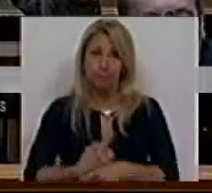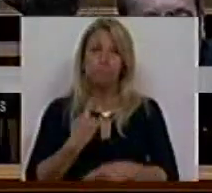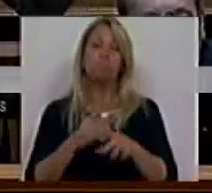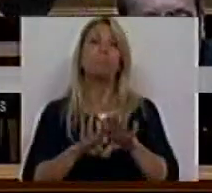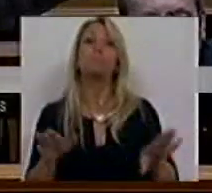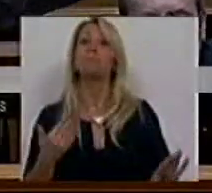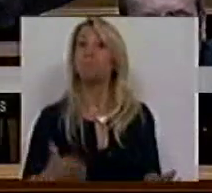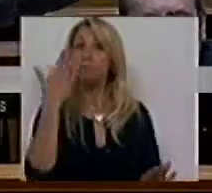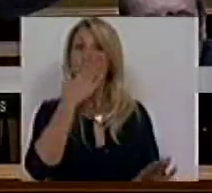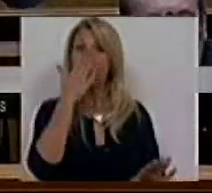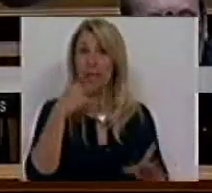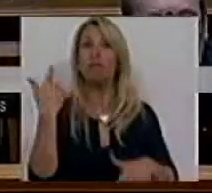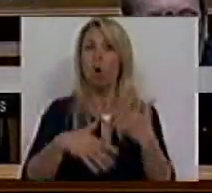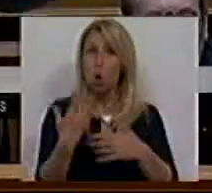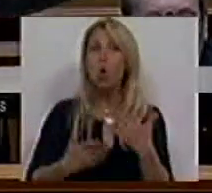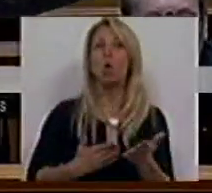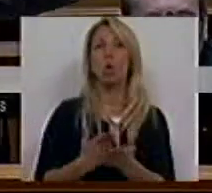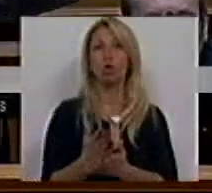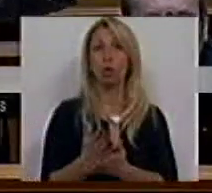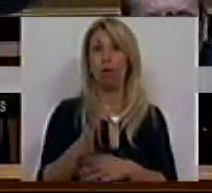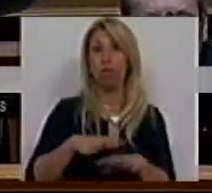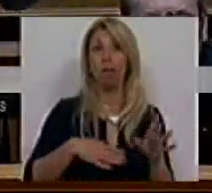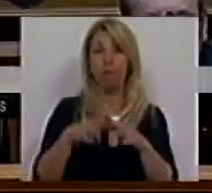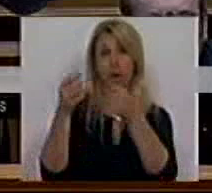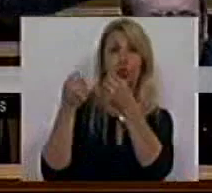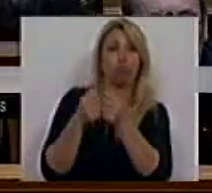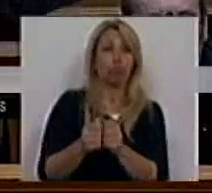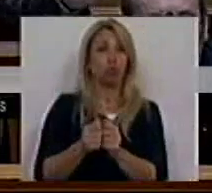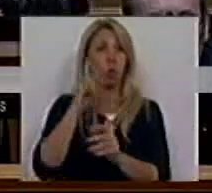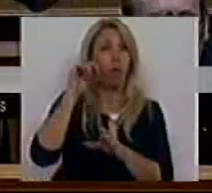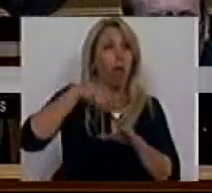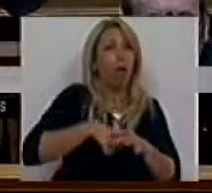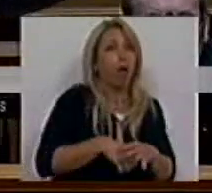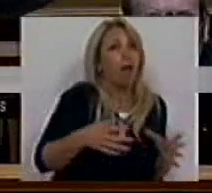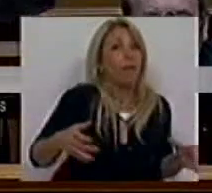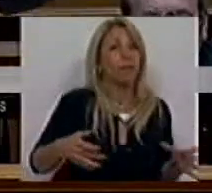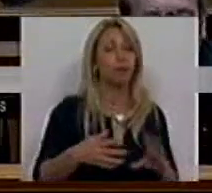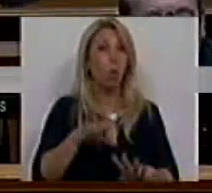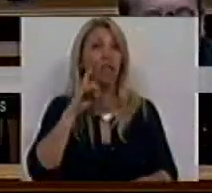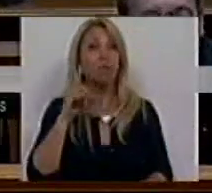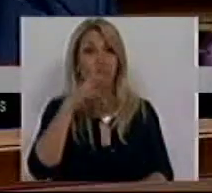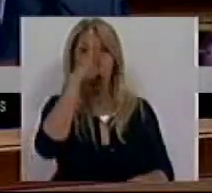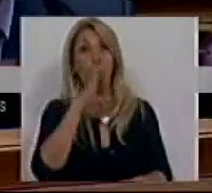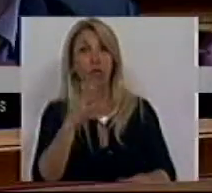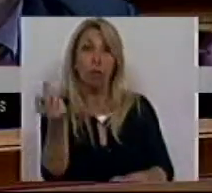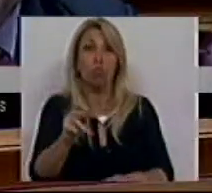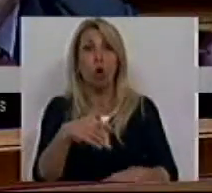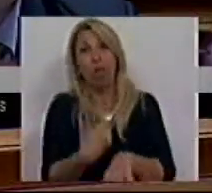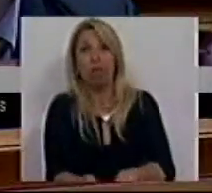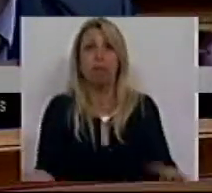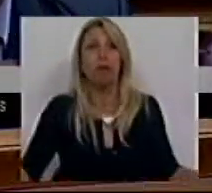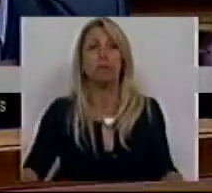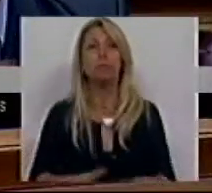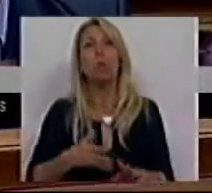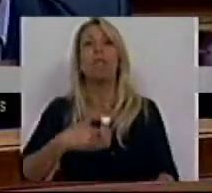mesa. É se vão continuar a enfiar a cabeça na areia e a defender o Governo que chega sempre tarde sobre a amnistia aos